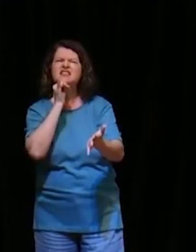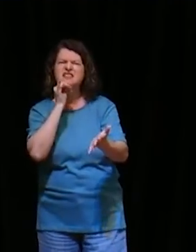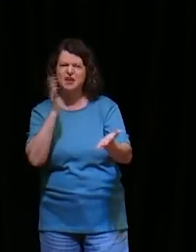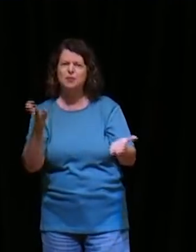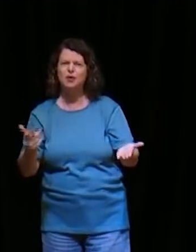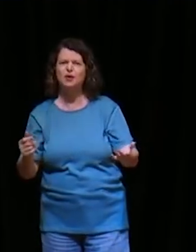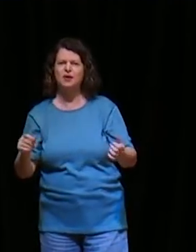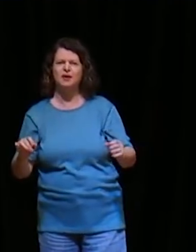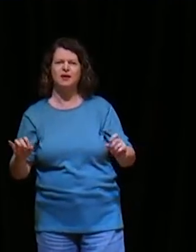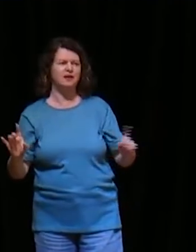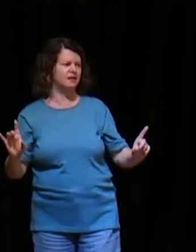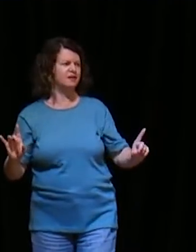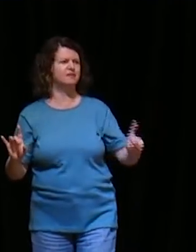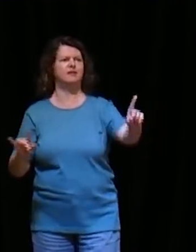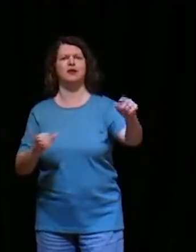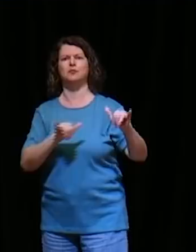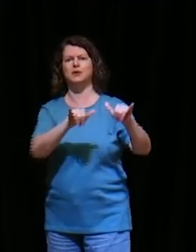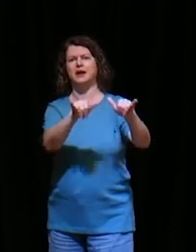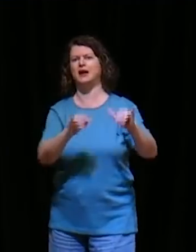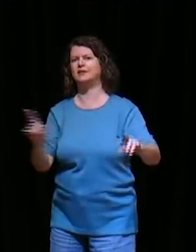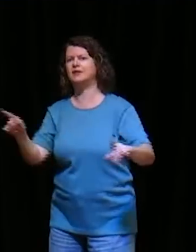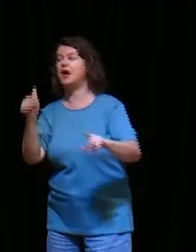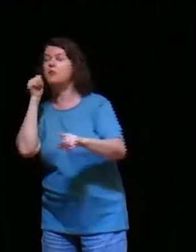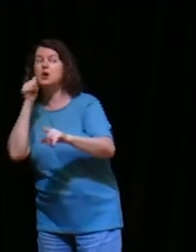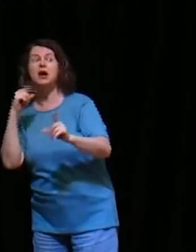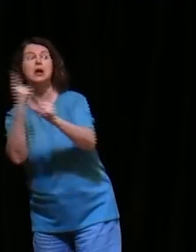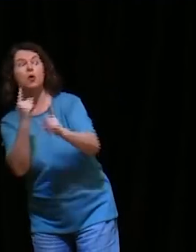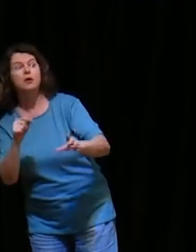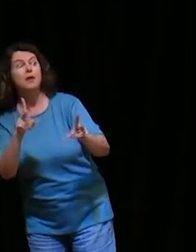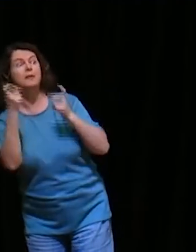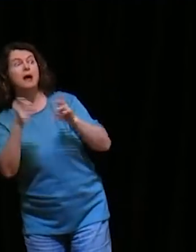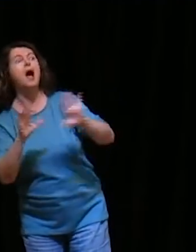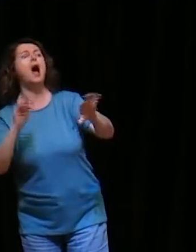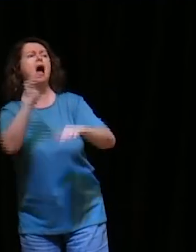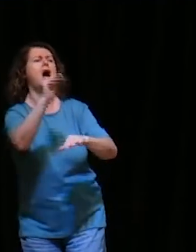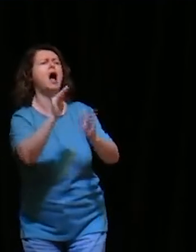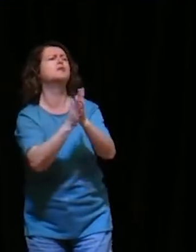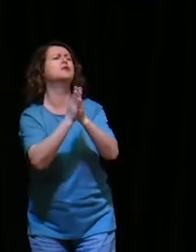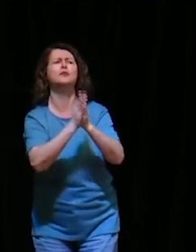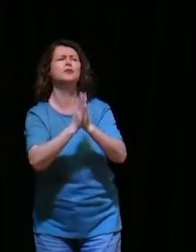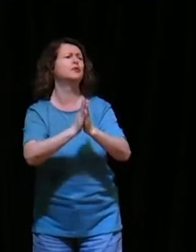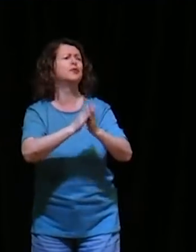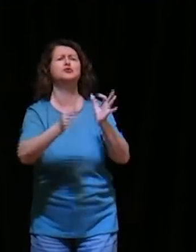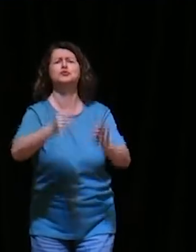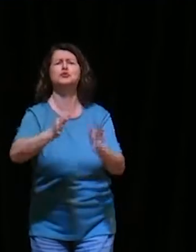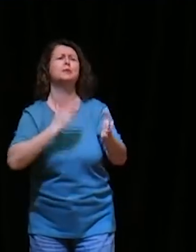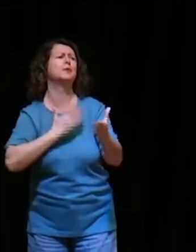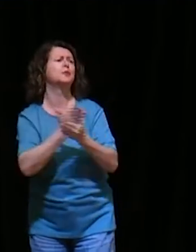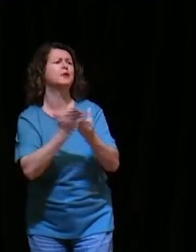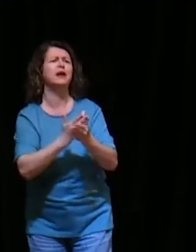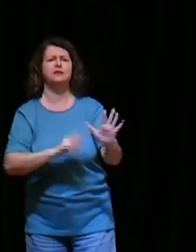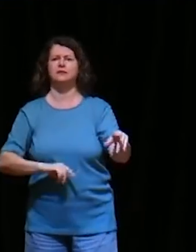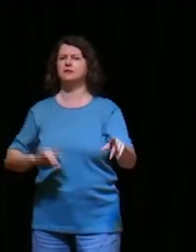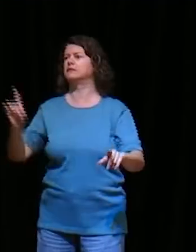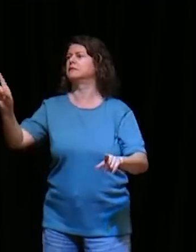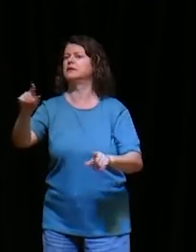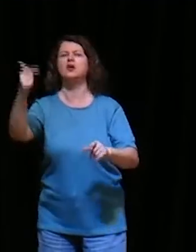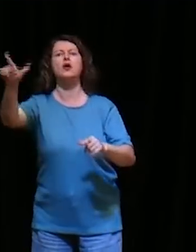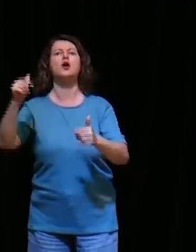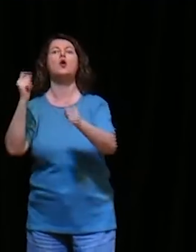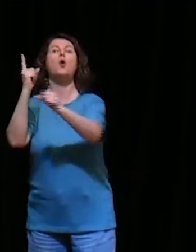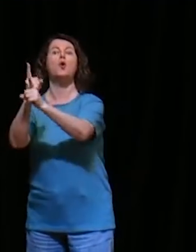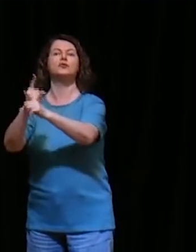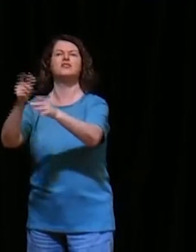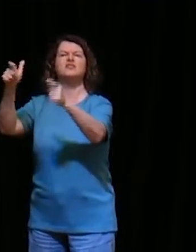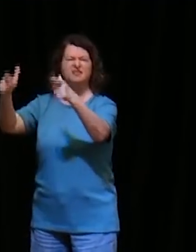faz, faz justiça da minha causa, encontra aquele juiz, na praça, e diz, faz justiça da minha causa, ele encontra aquele juiz, na padaria,